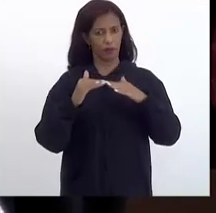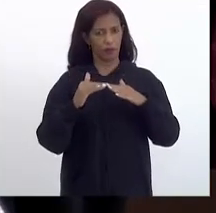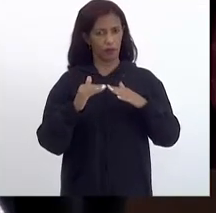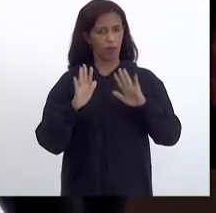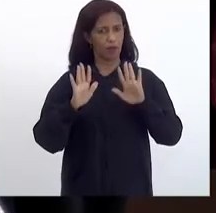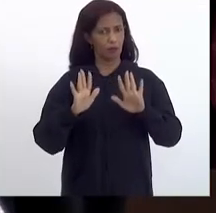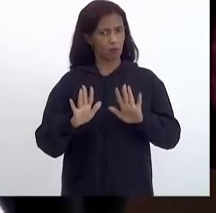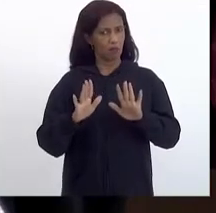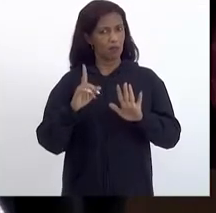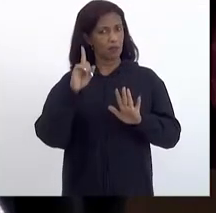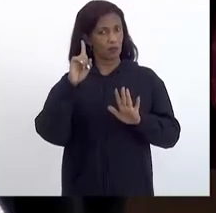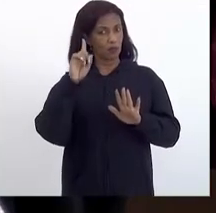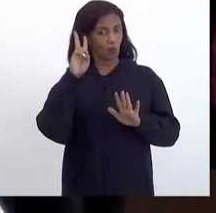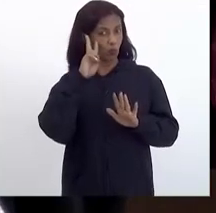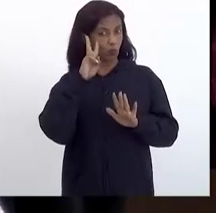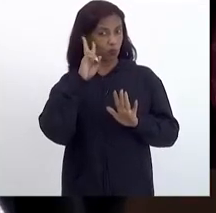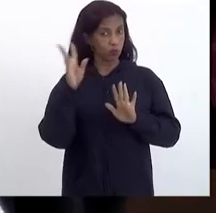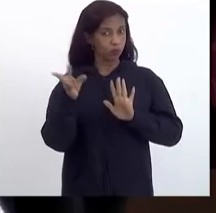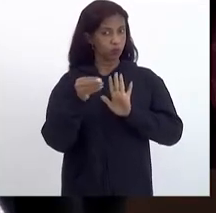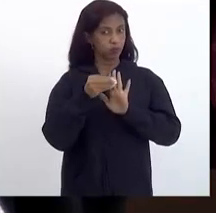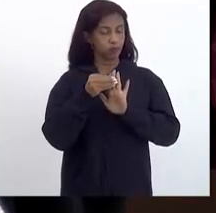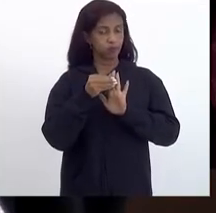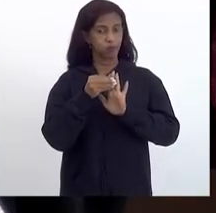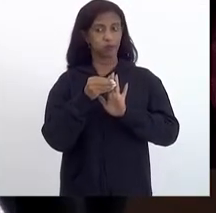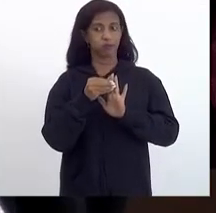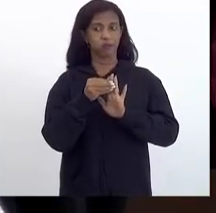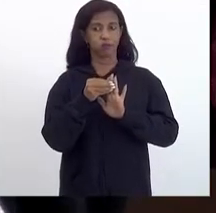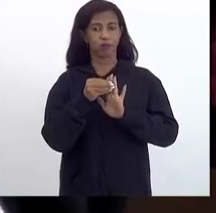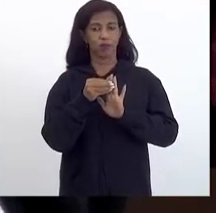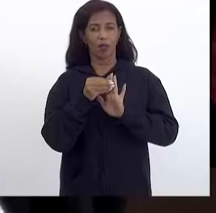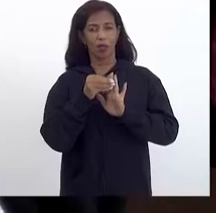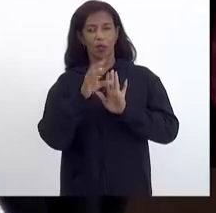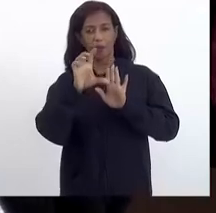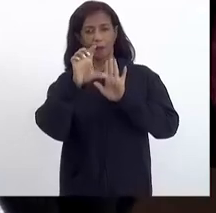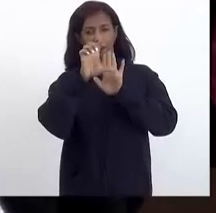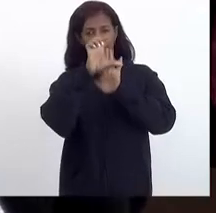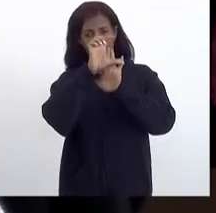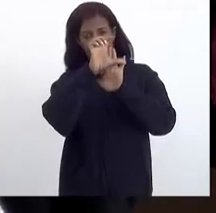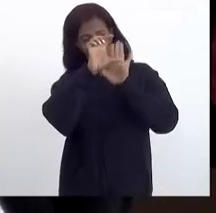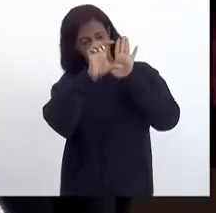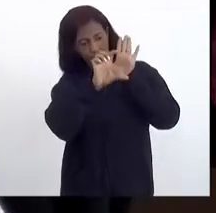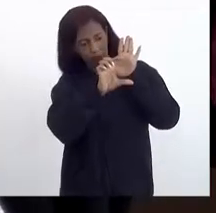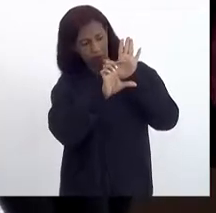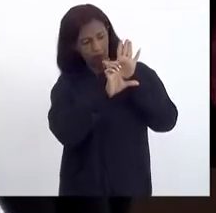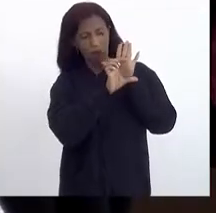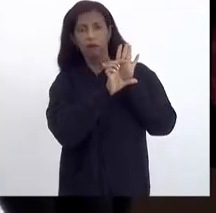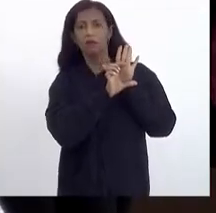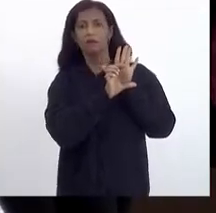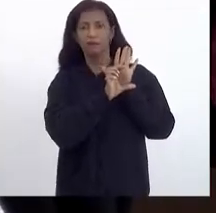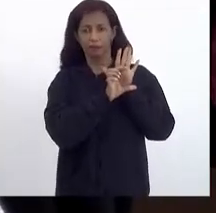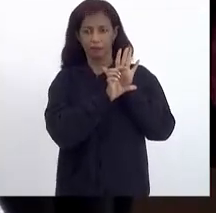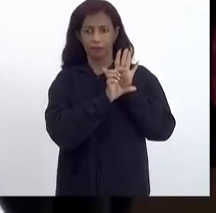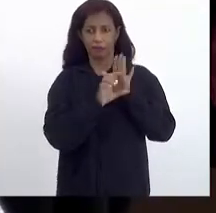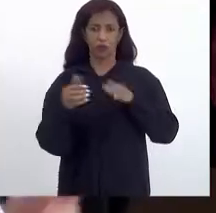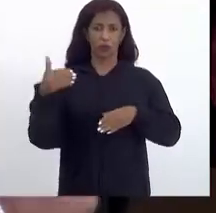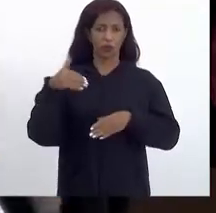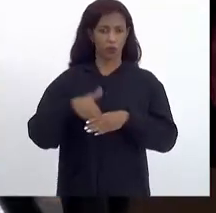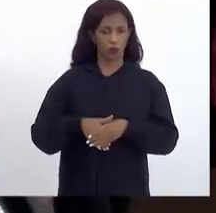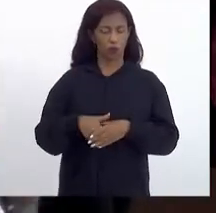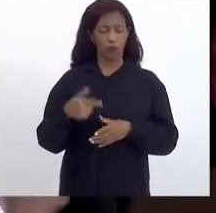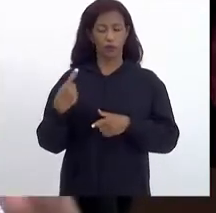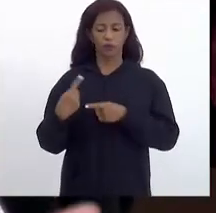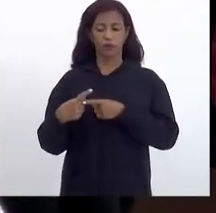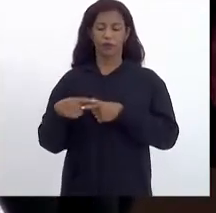mas eu faço uma ressalva no penúltimo parágrafo do voto. Porque o voto foi